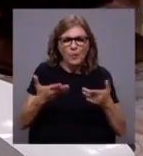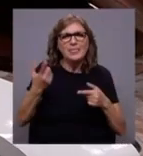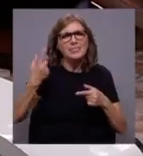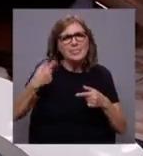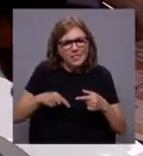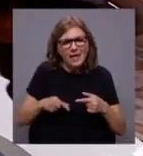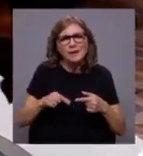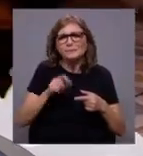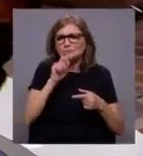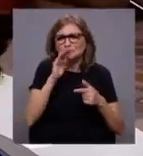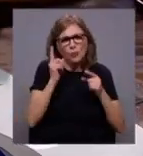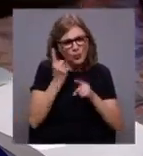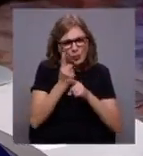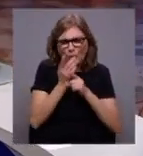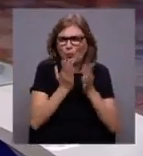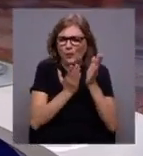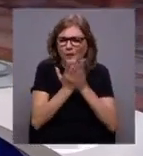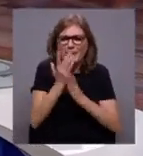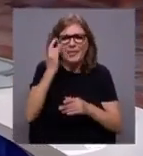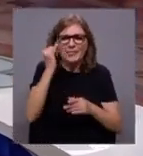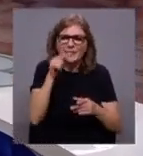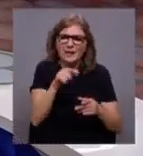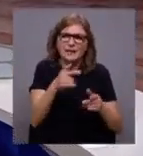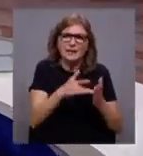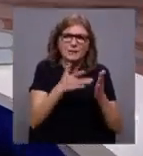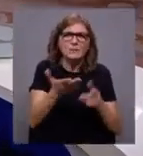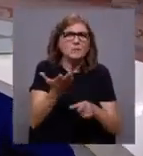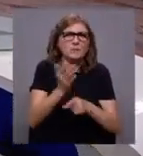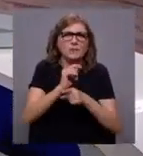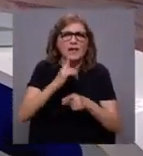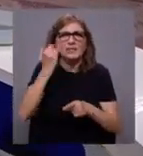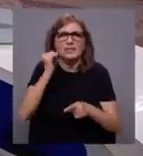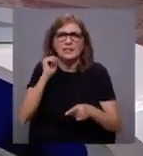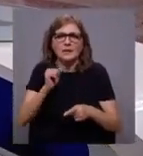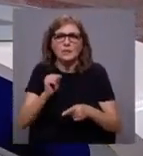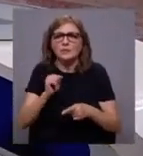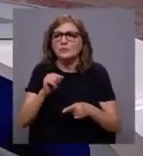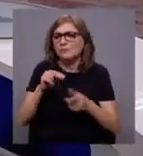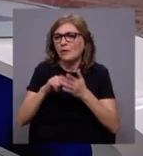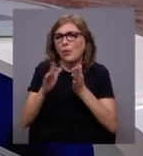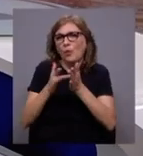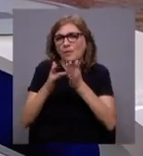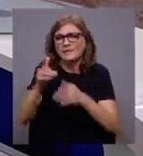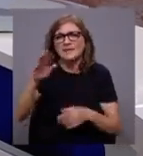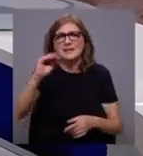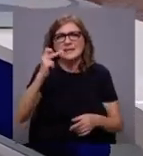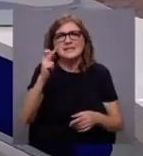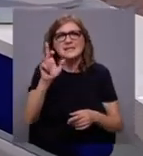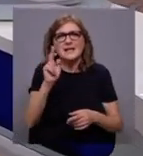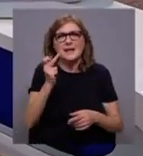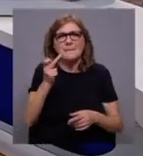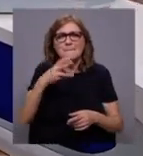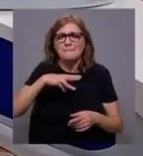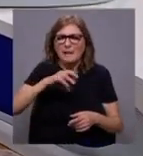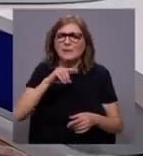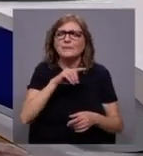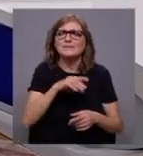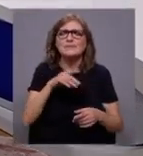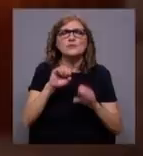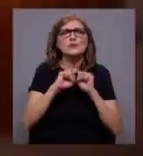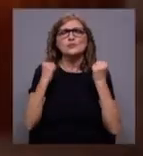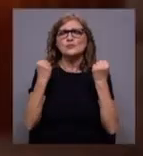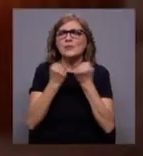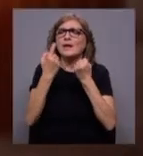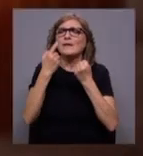seu lugar e as ideias que estão presentes nele, como são o caso das ideias presentes nos livros de Saramago, elas chegam à sociedade de